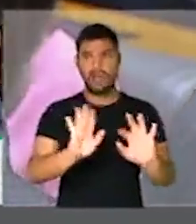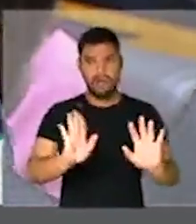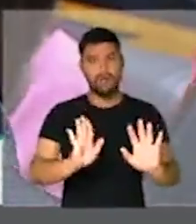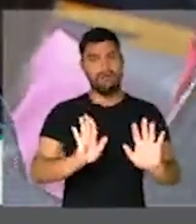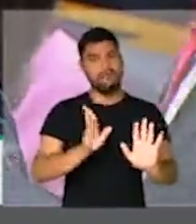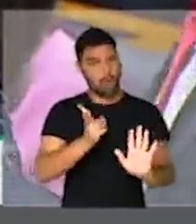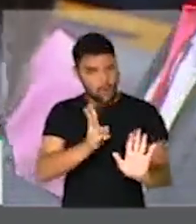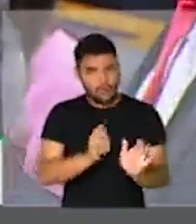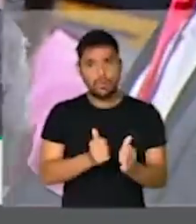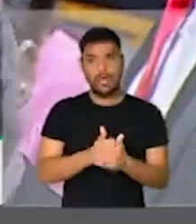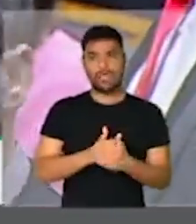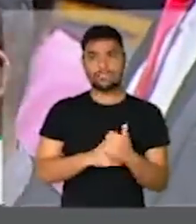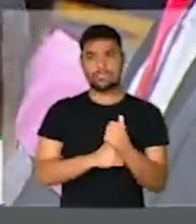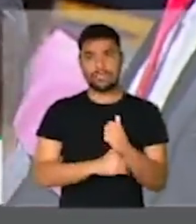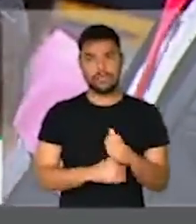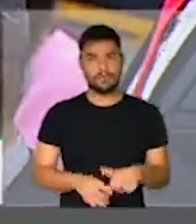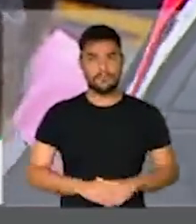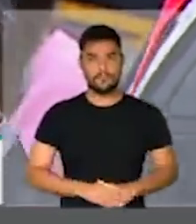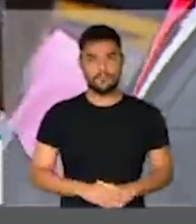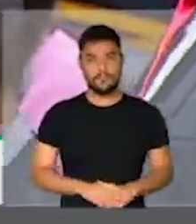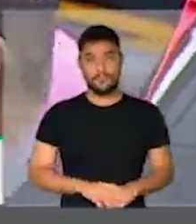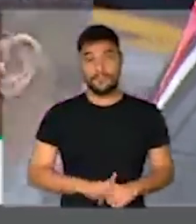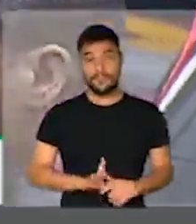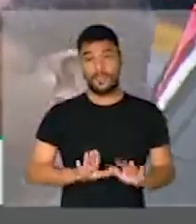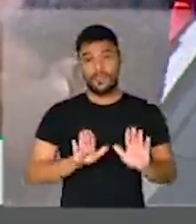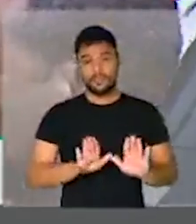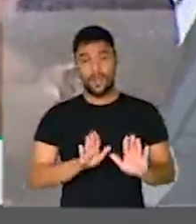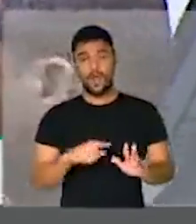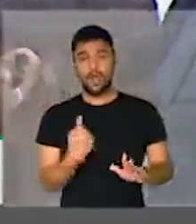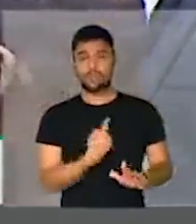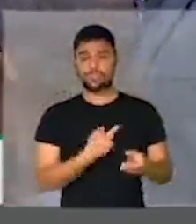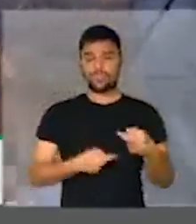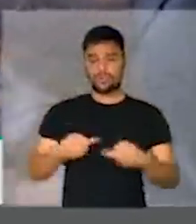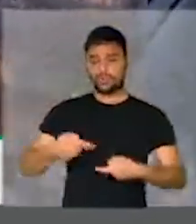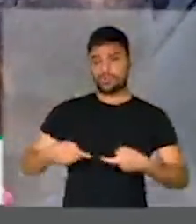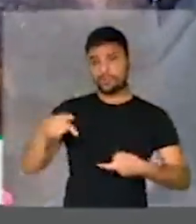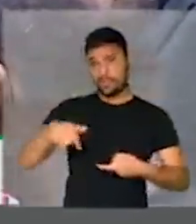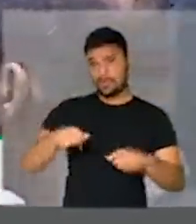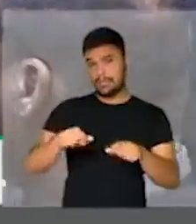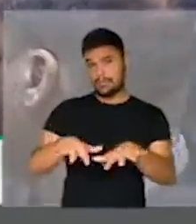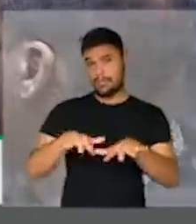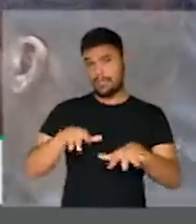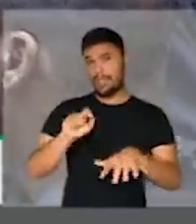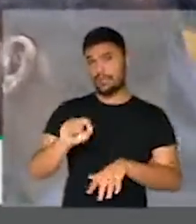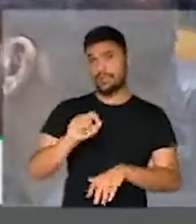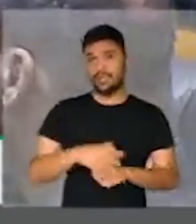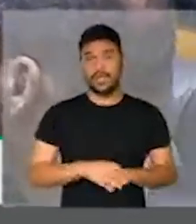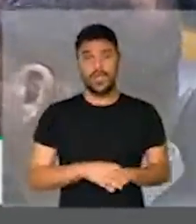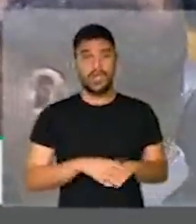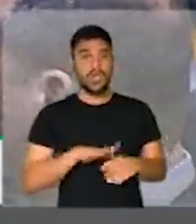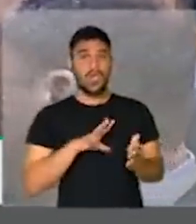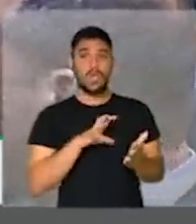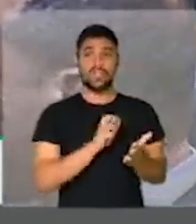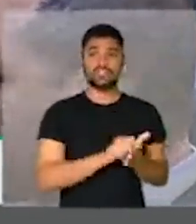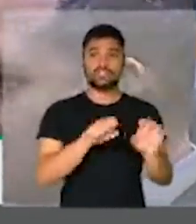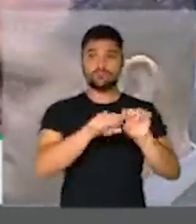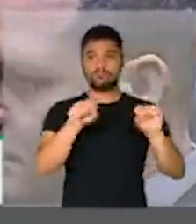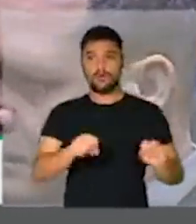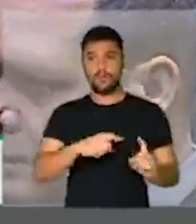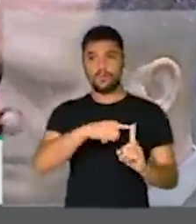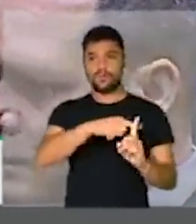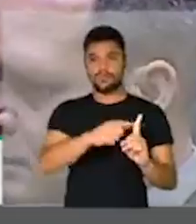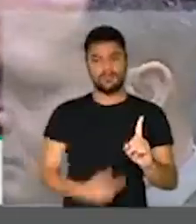PSOL, do PCdoB, que o que nós estamos discutindo aqui, agora, nesse momento no plenário, é o cadastro positivo.